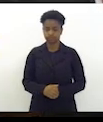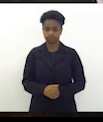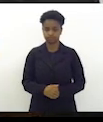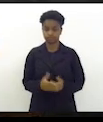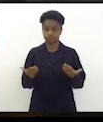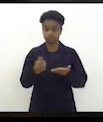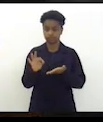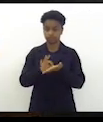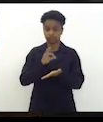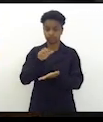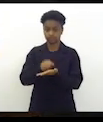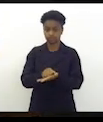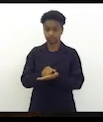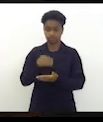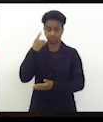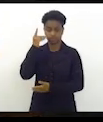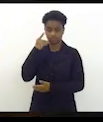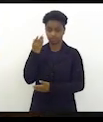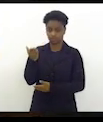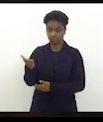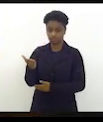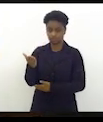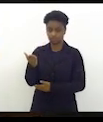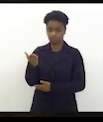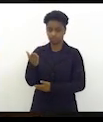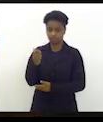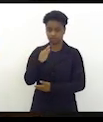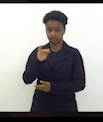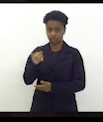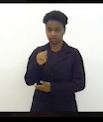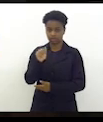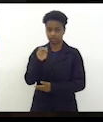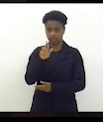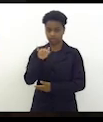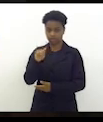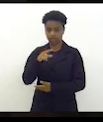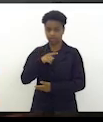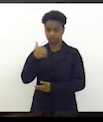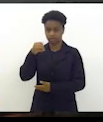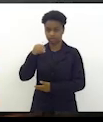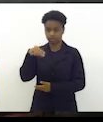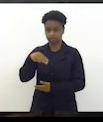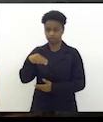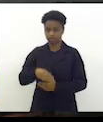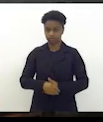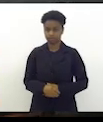próximo orador escrito é o nobre deputado Jari que dispõe de 10 minutos